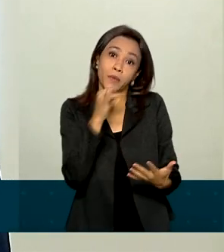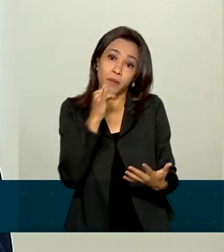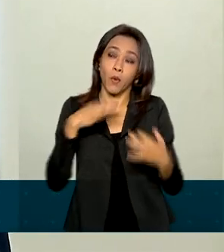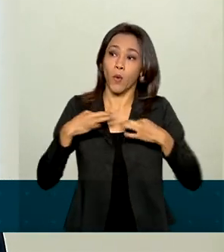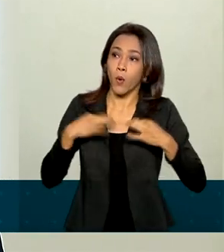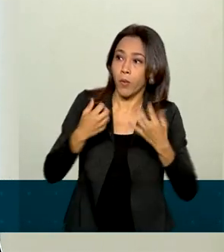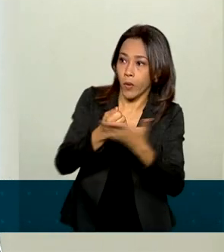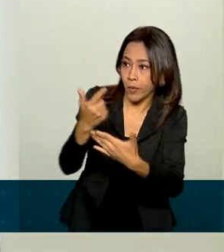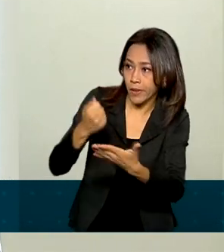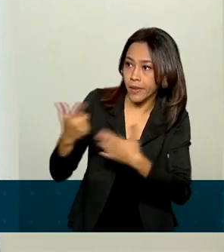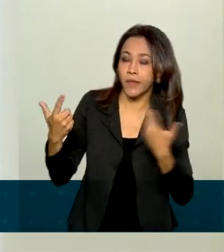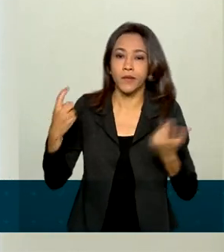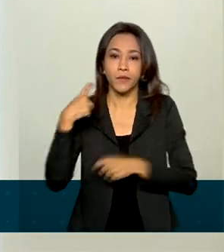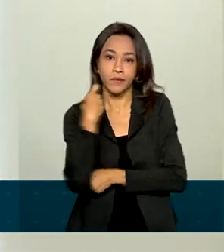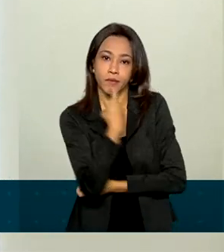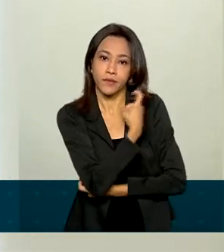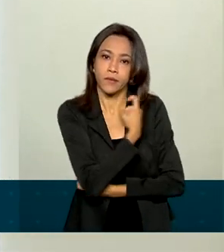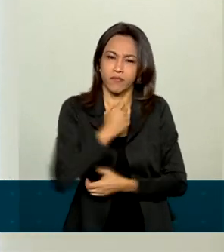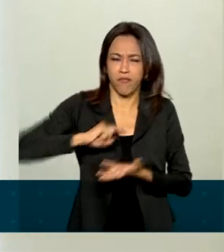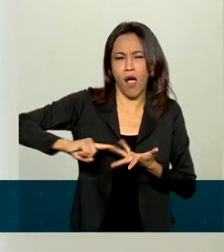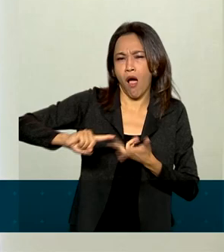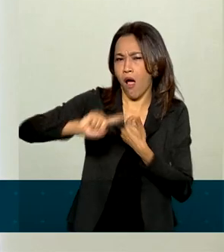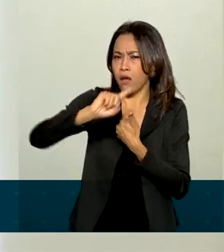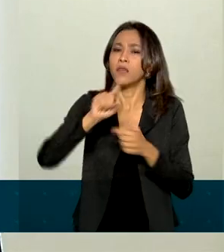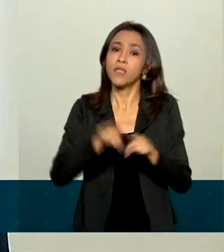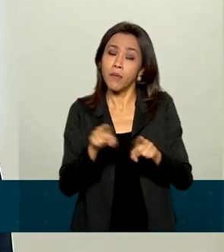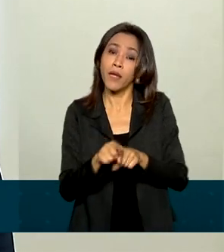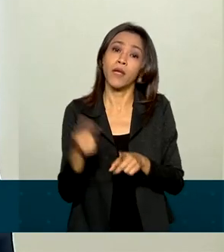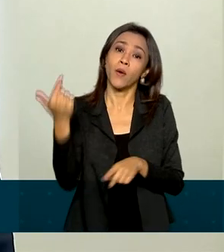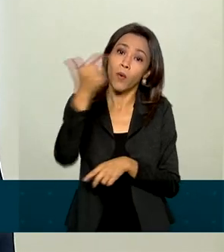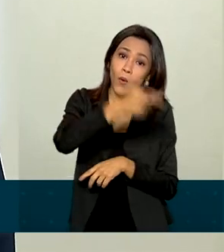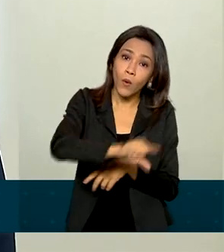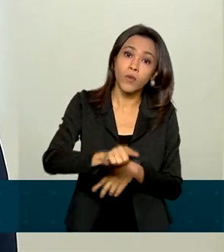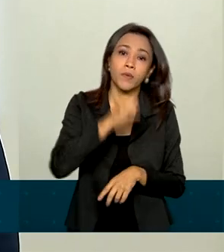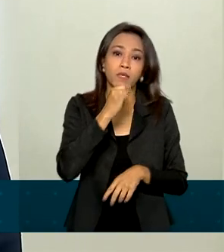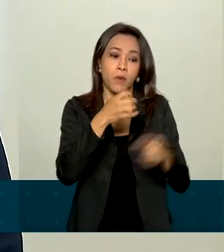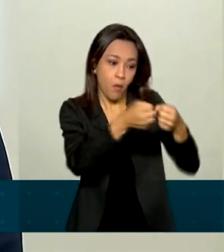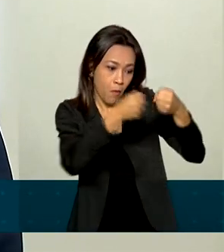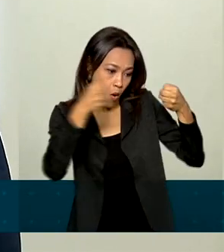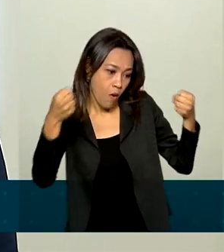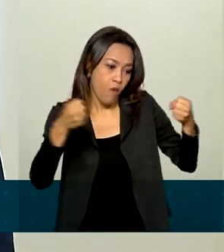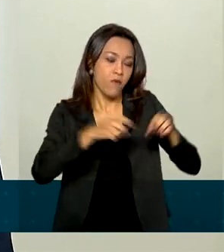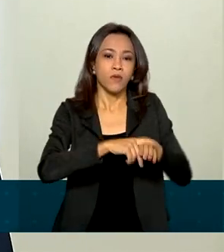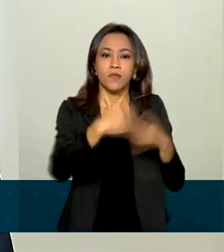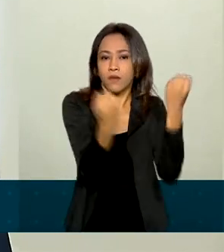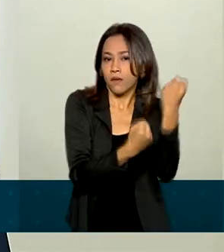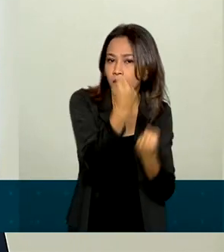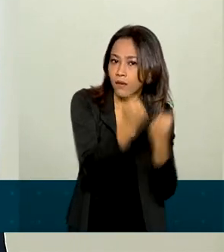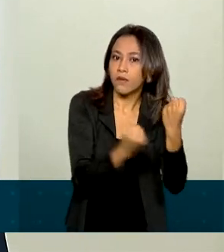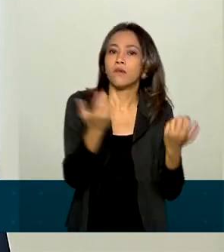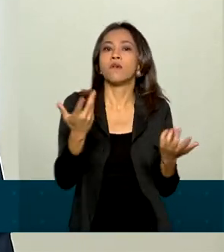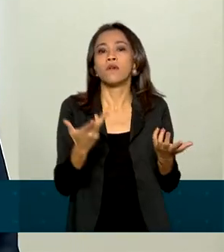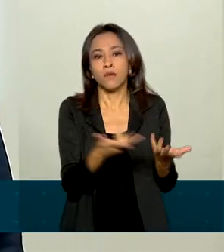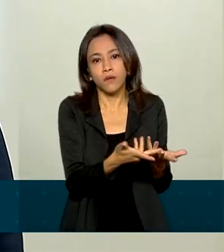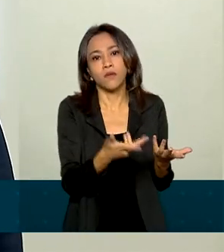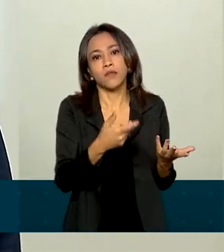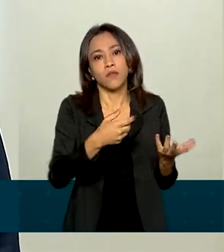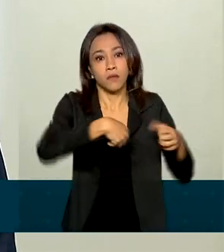roupas, perfumaria, etc., mas também produtos duráveis, como móveis, automóveis, carros,